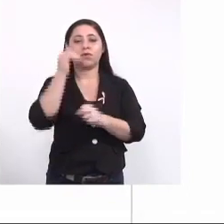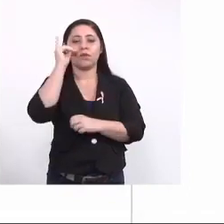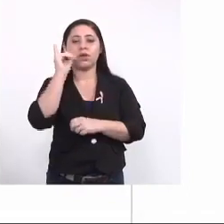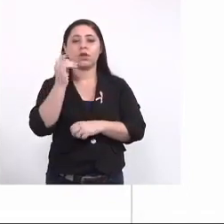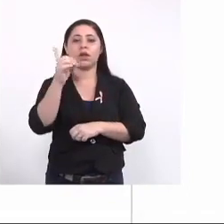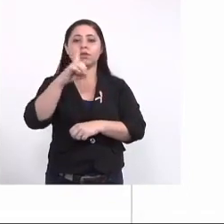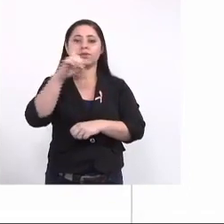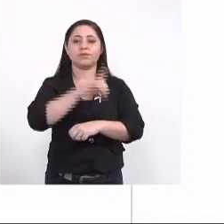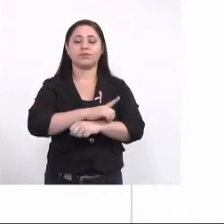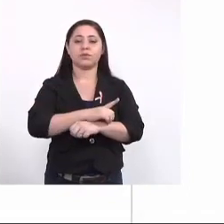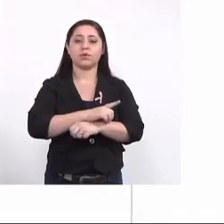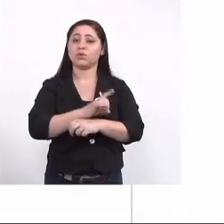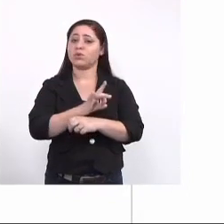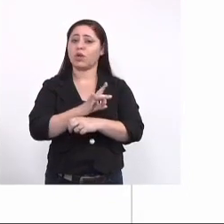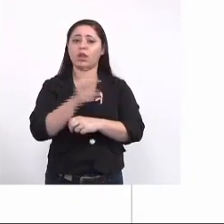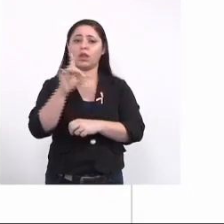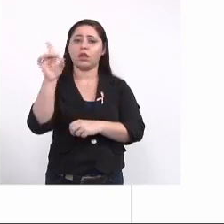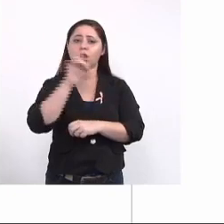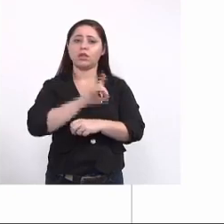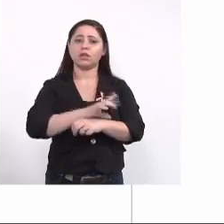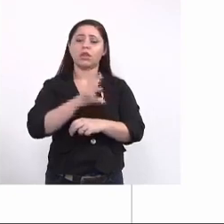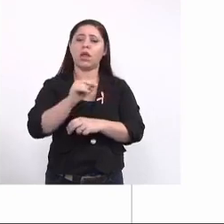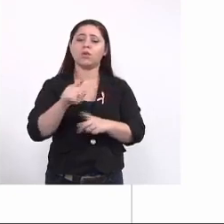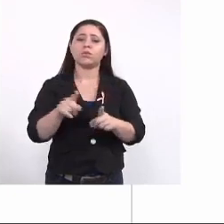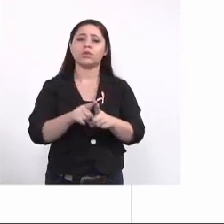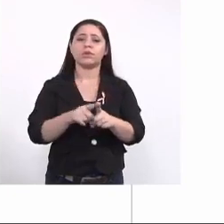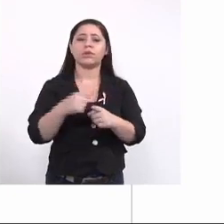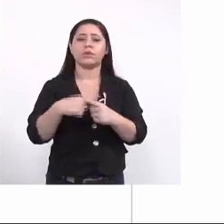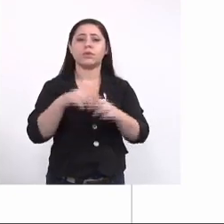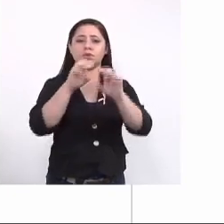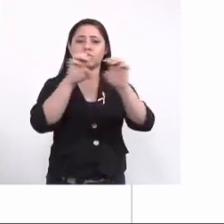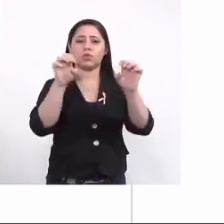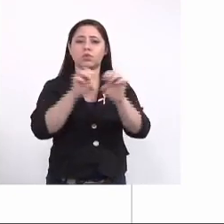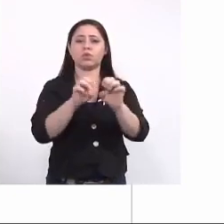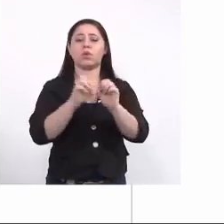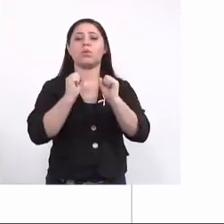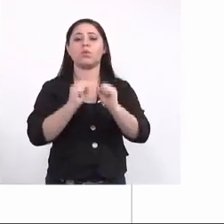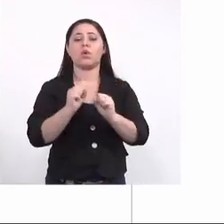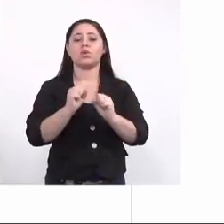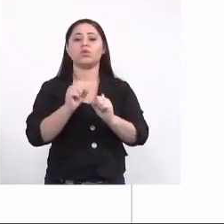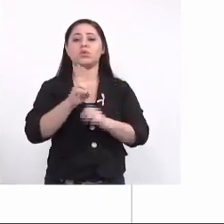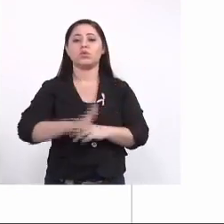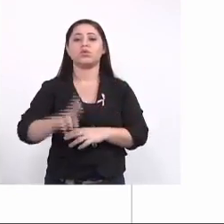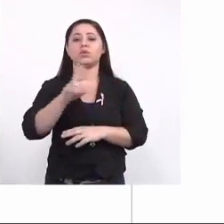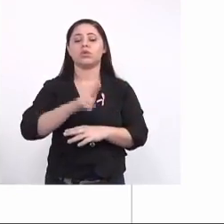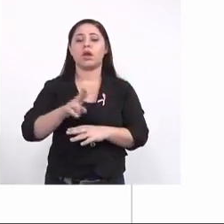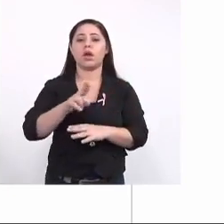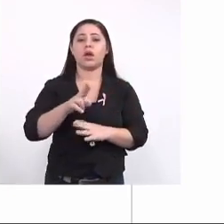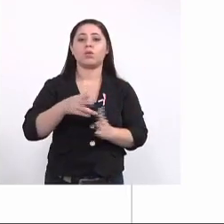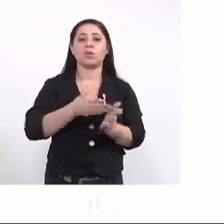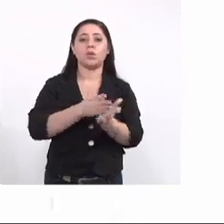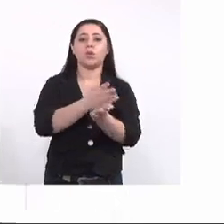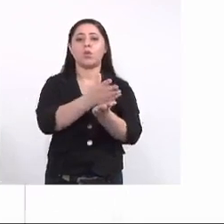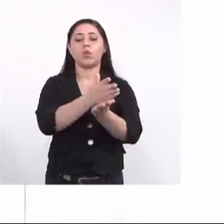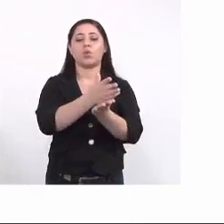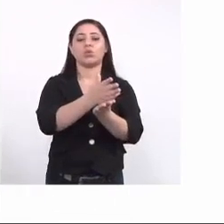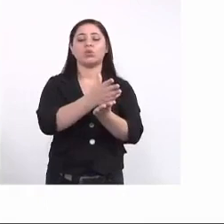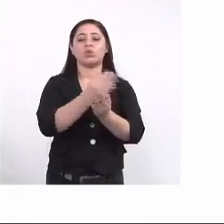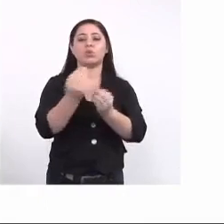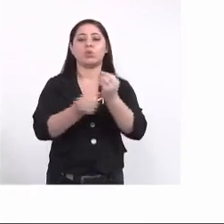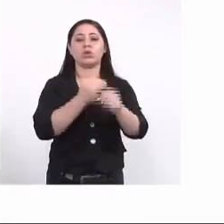e não só a dengue porque essa estrutura ela pode servir para nortear ações de